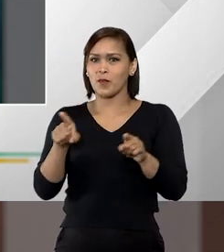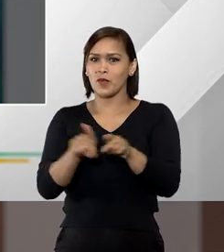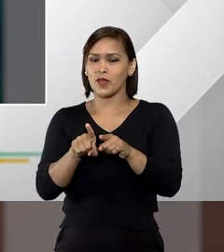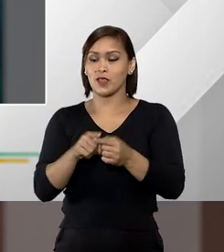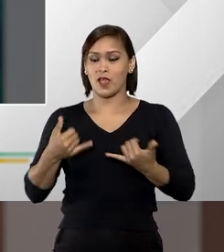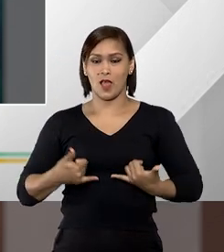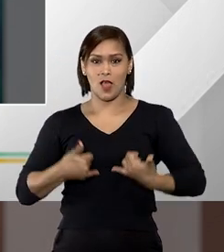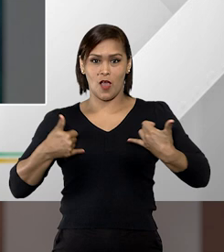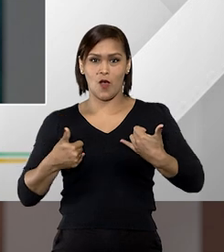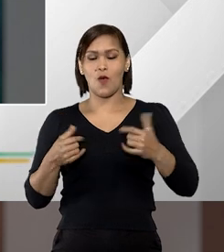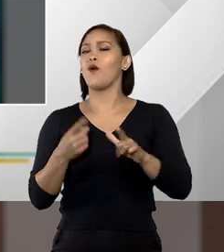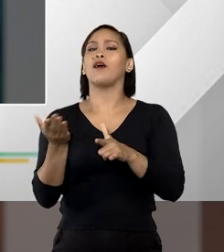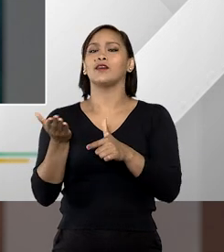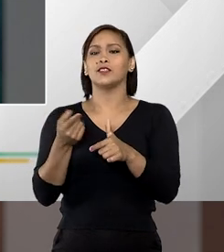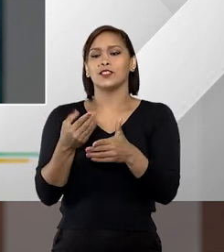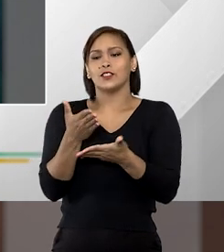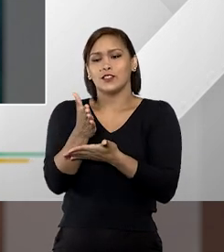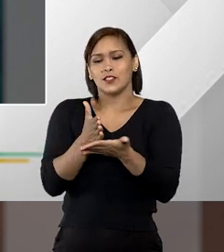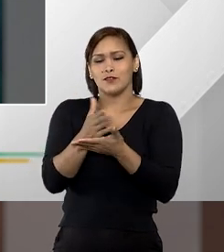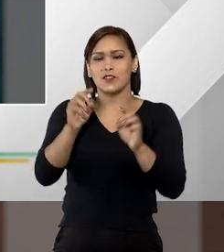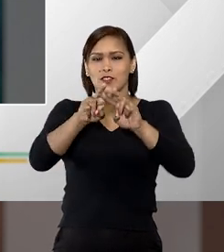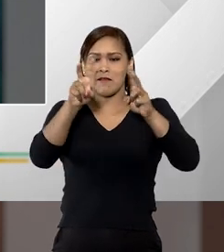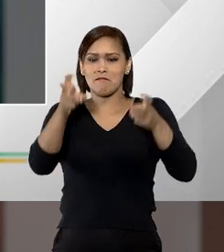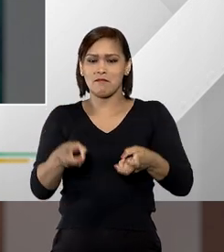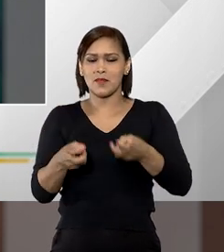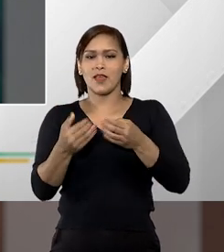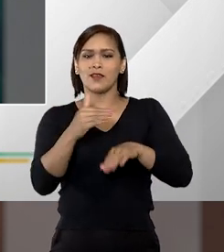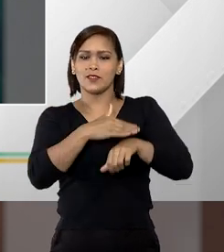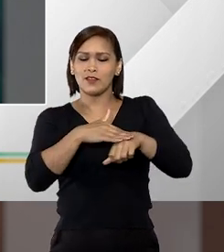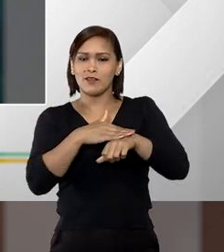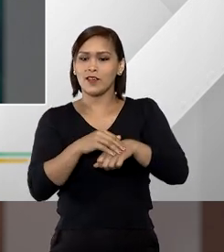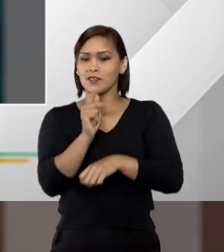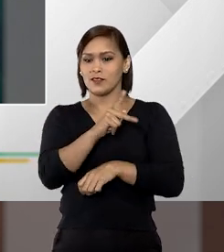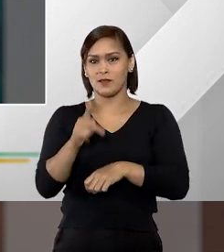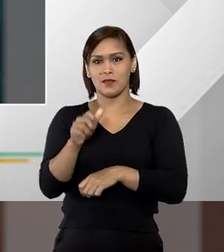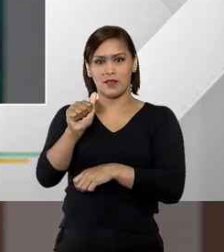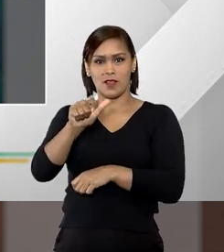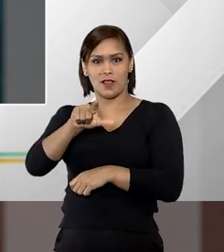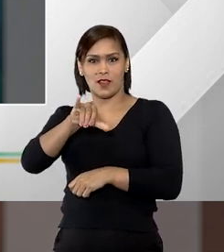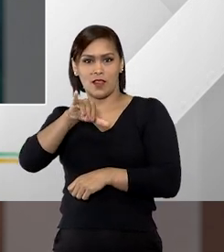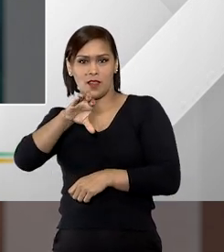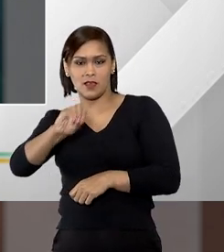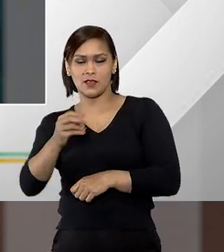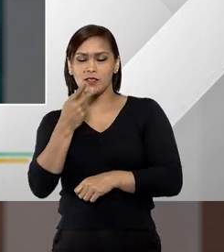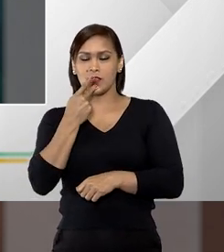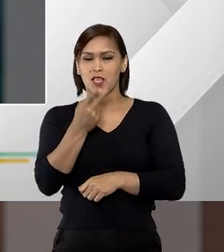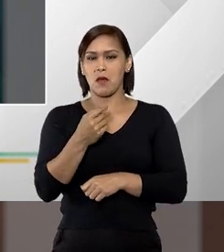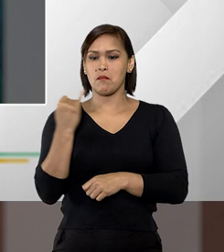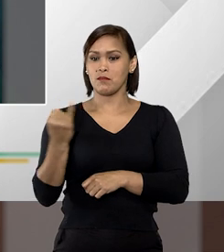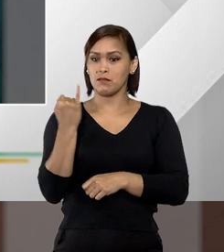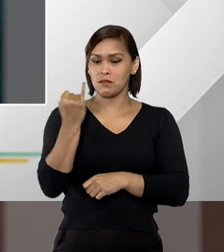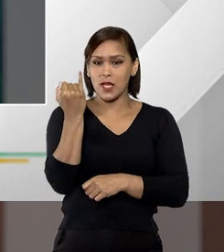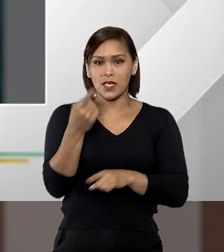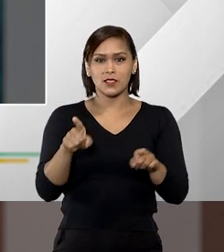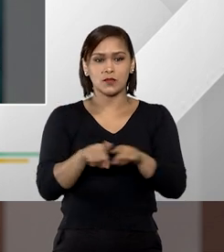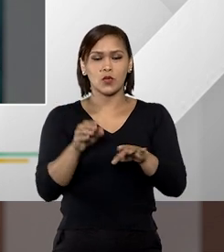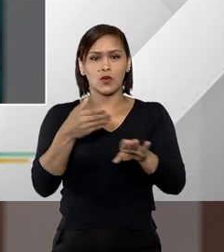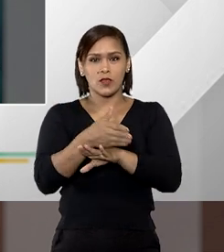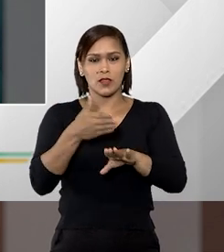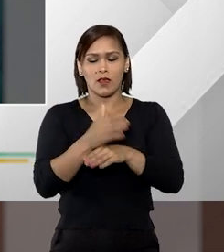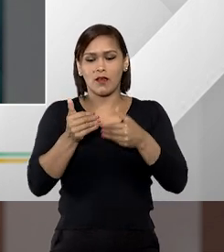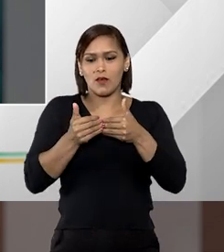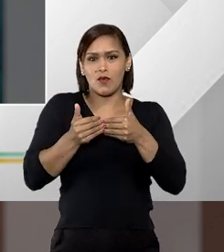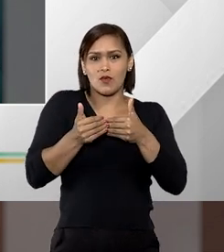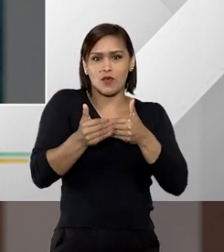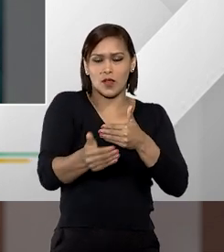a honra de dividir essa mesa de debate com a professora Alice Bianchini que é uma das figuras mais relevantes nesse